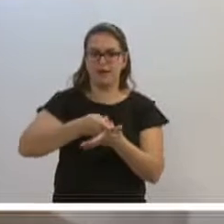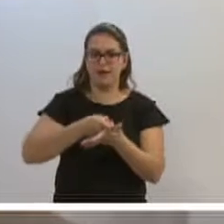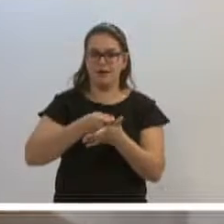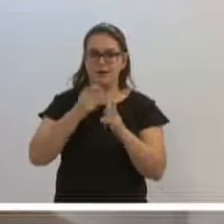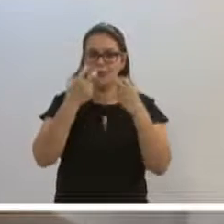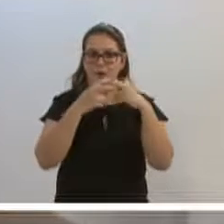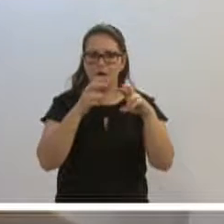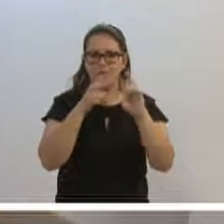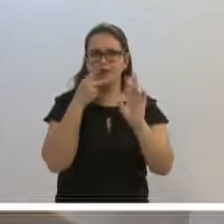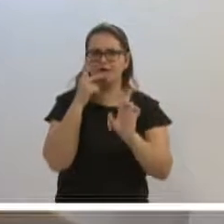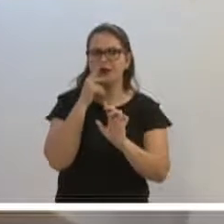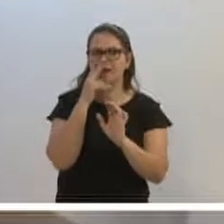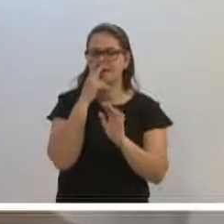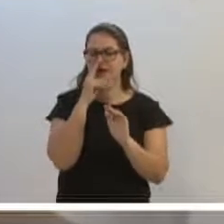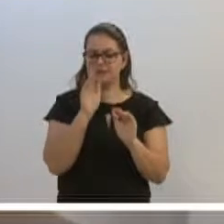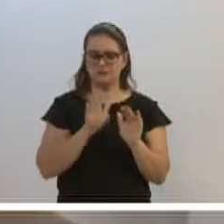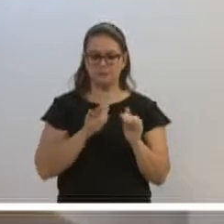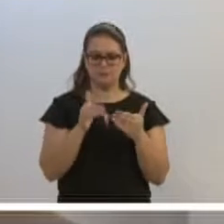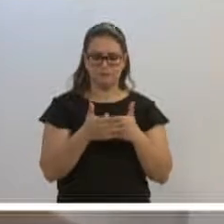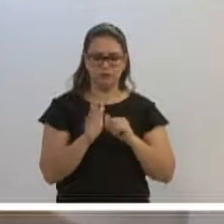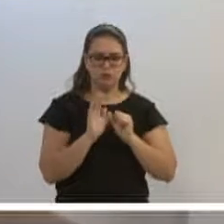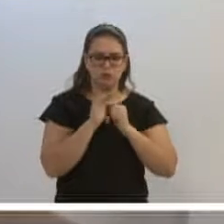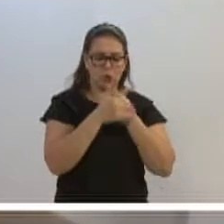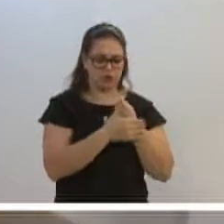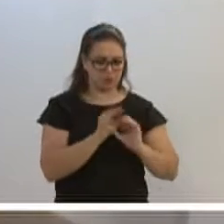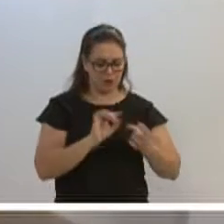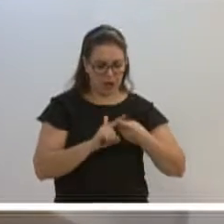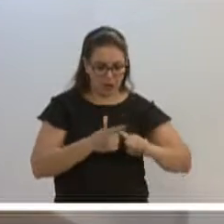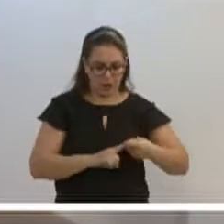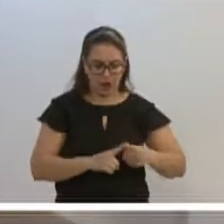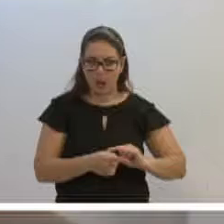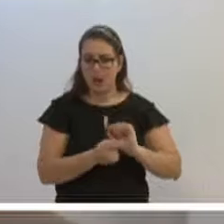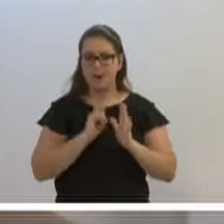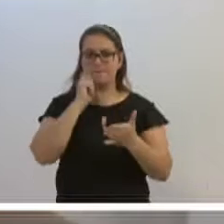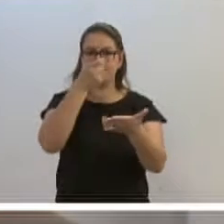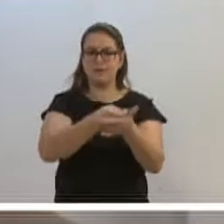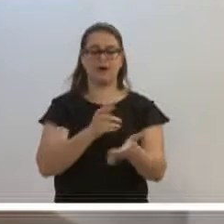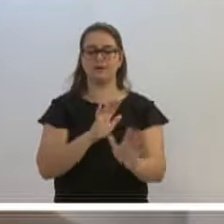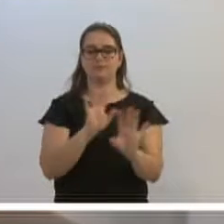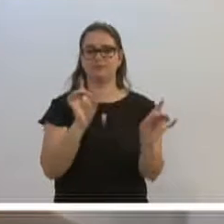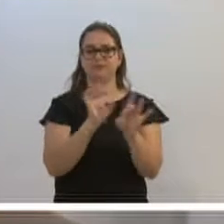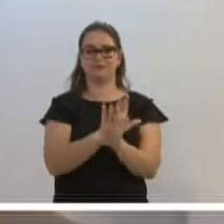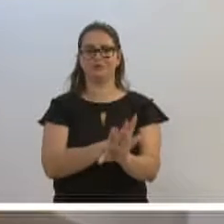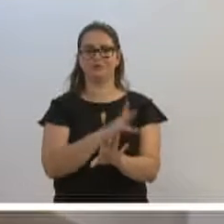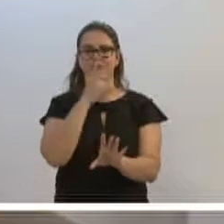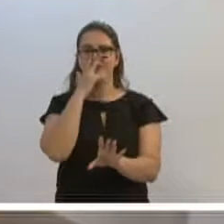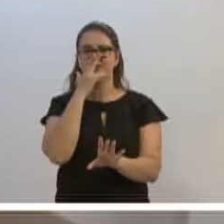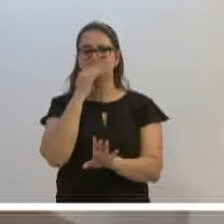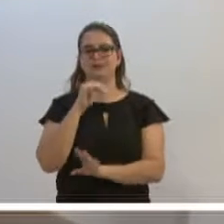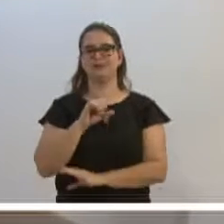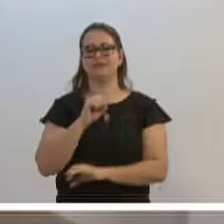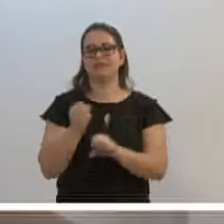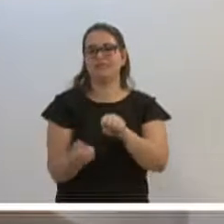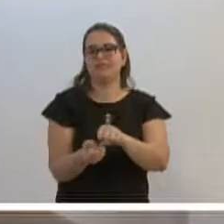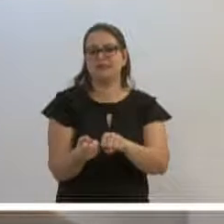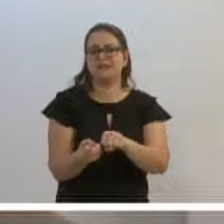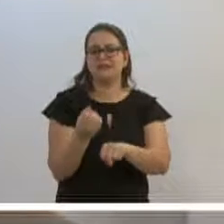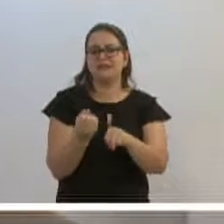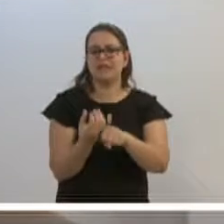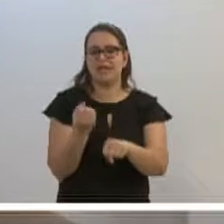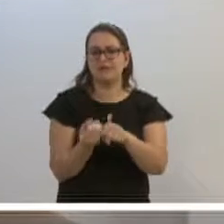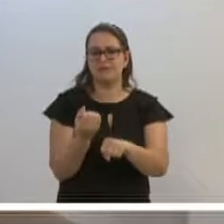em uma caixa preta, um negócio escondido que estava lá atrás, no Ceterb, um